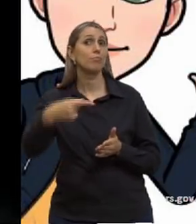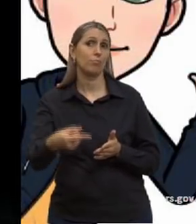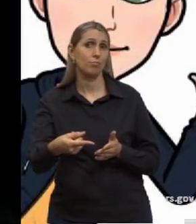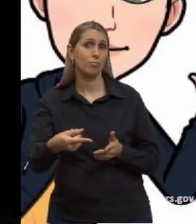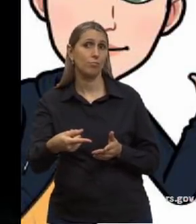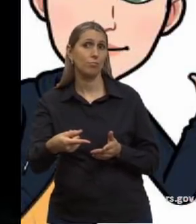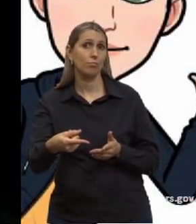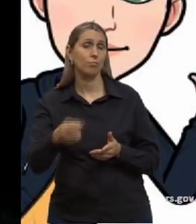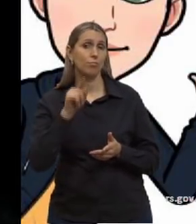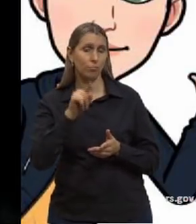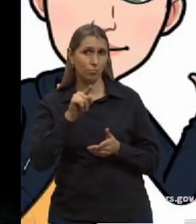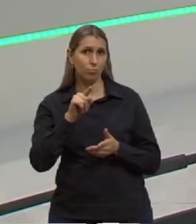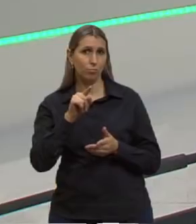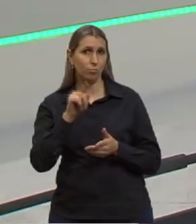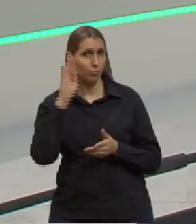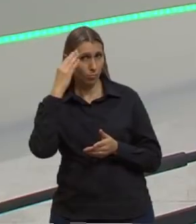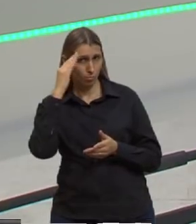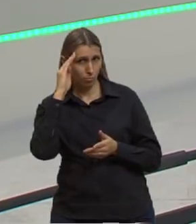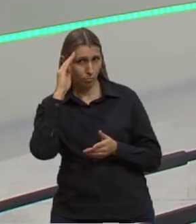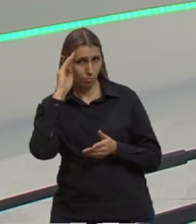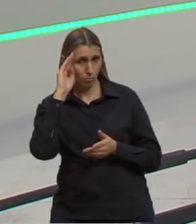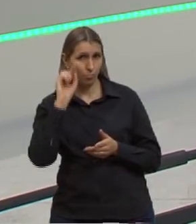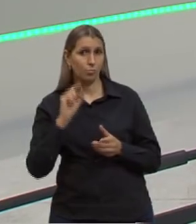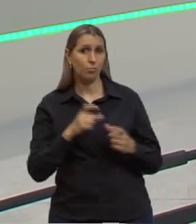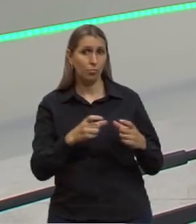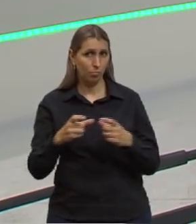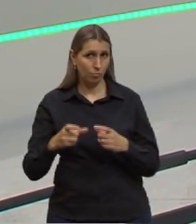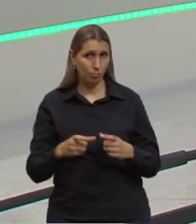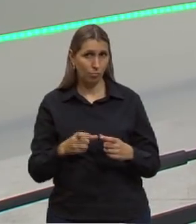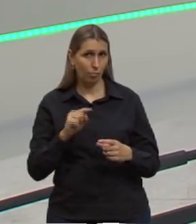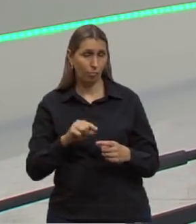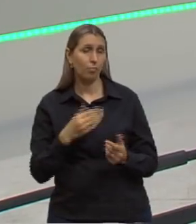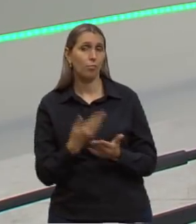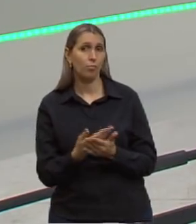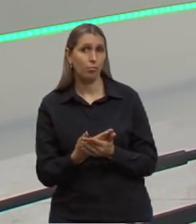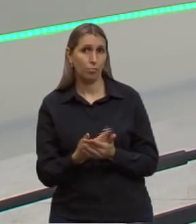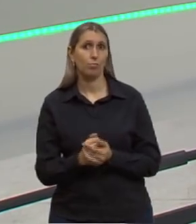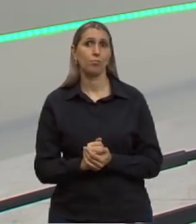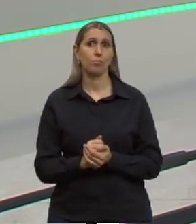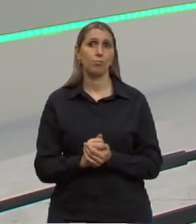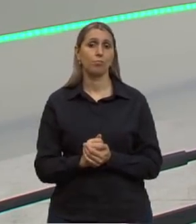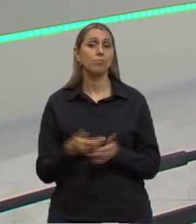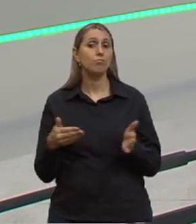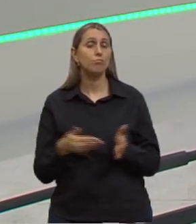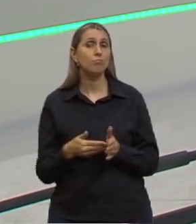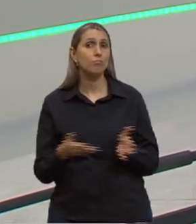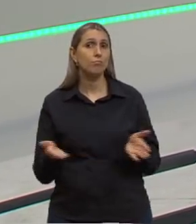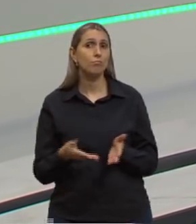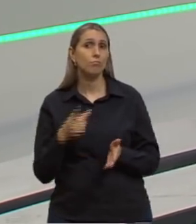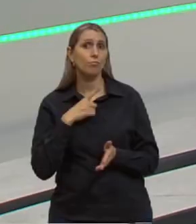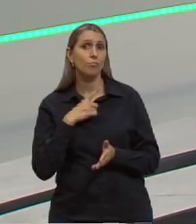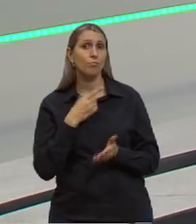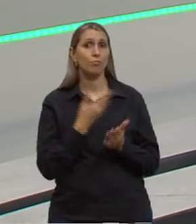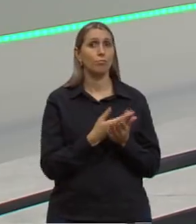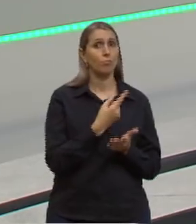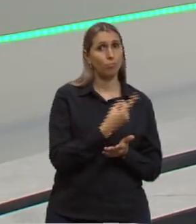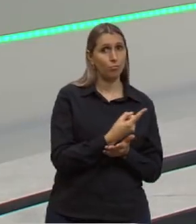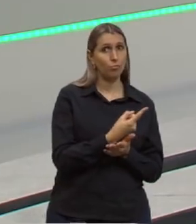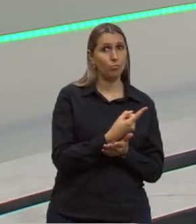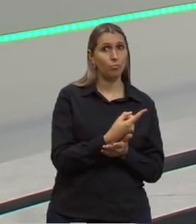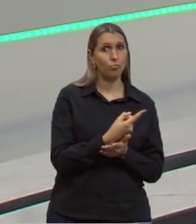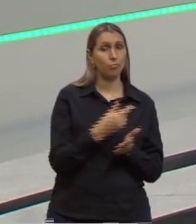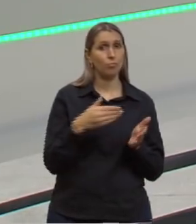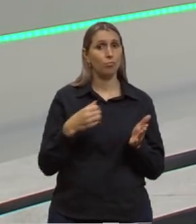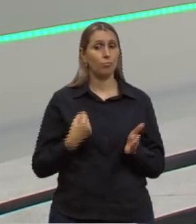localizar um pouquinho aqui no espaço dessas nossas aulas. Até hoje a gente teve a aula 1 e até a